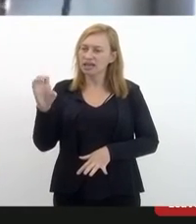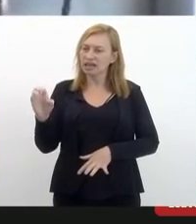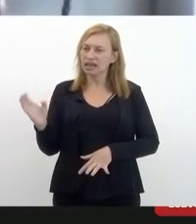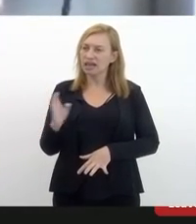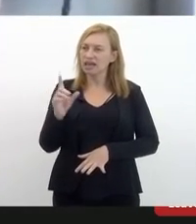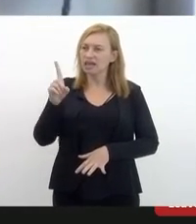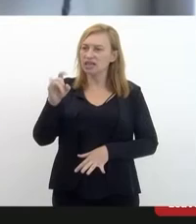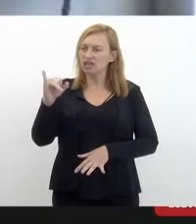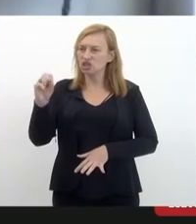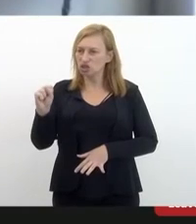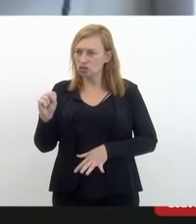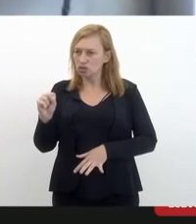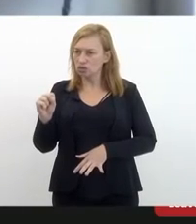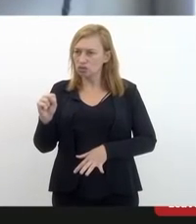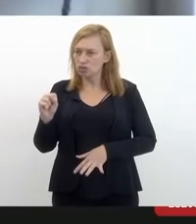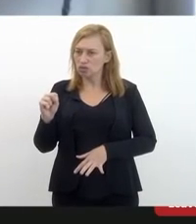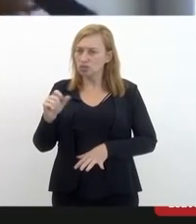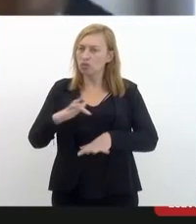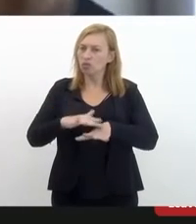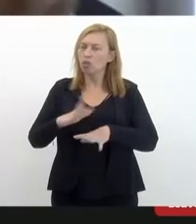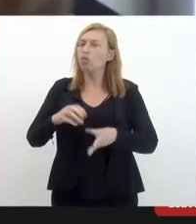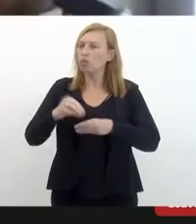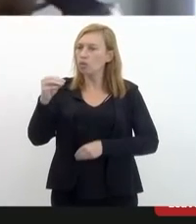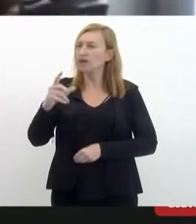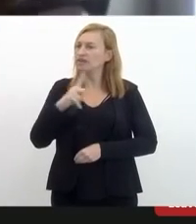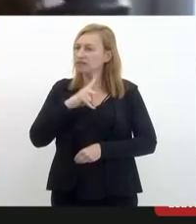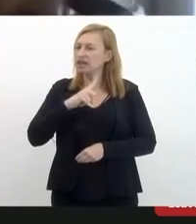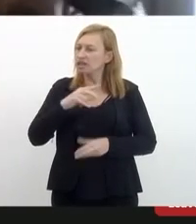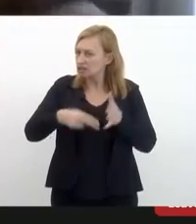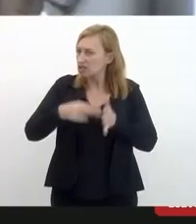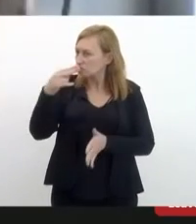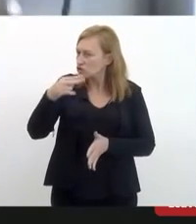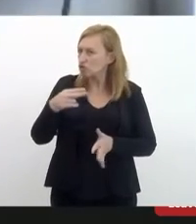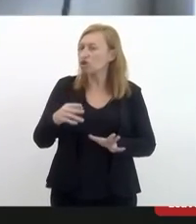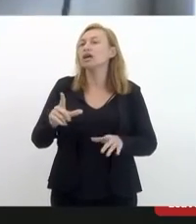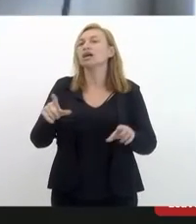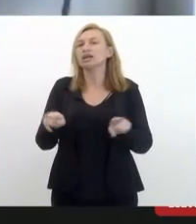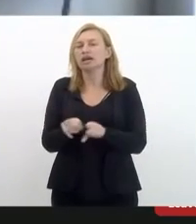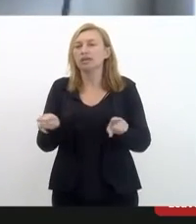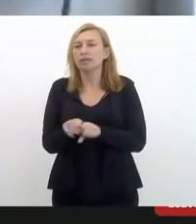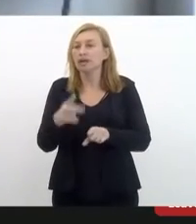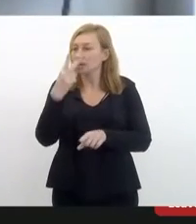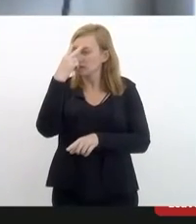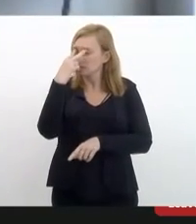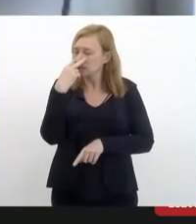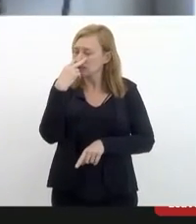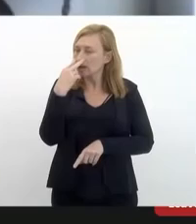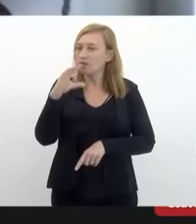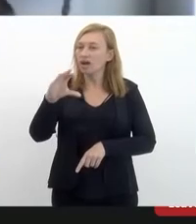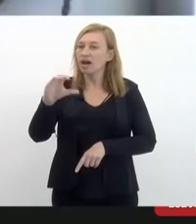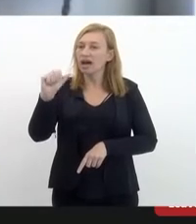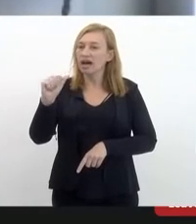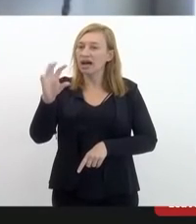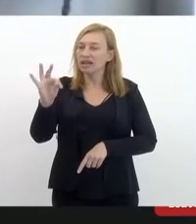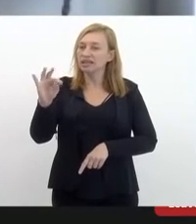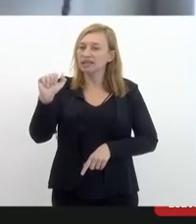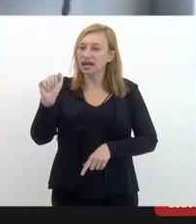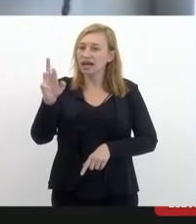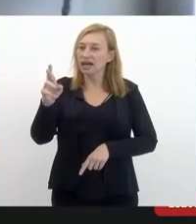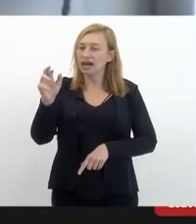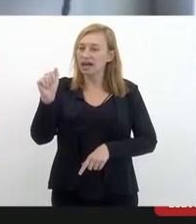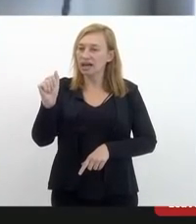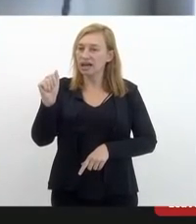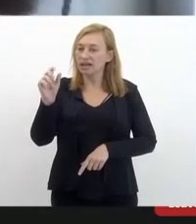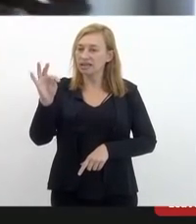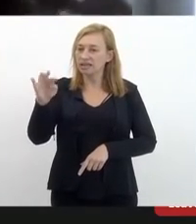vai deixar de ser deficiente. também tem a questão do cego que está em catarata. Opera e ele